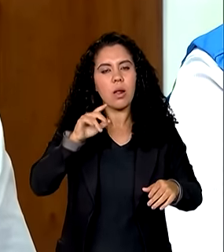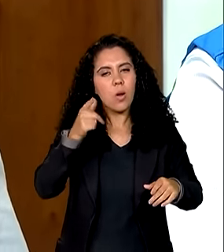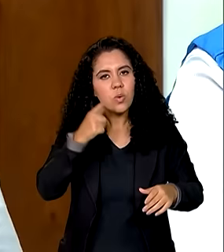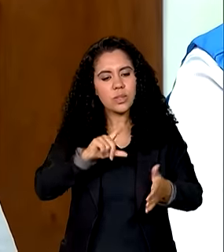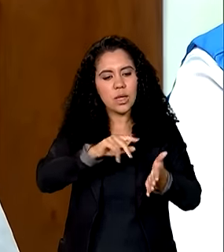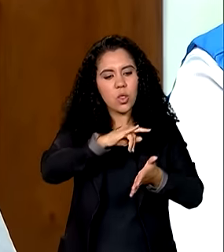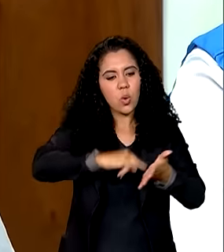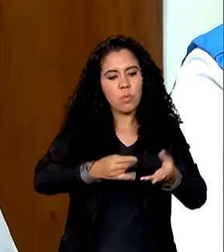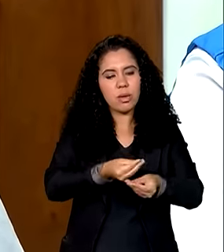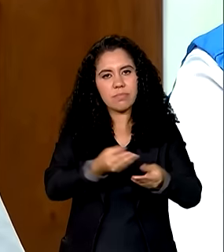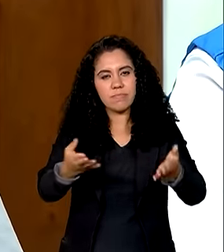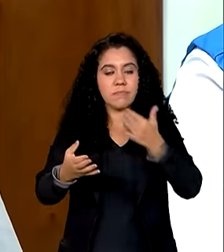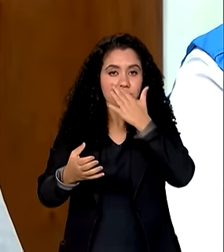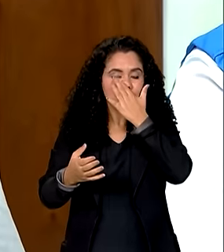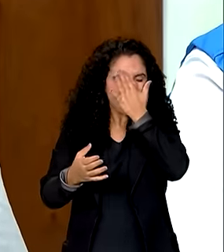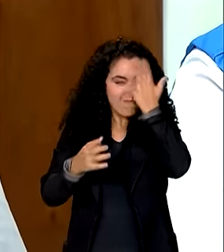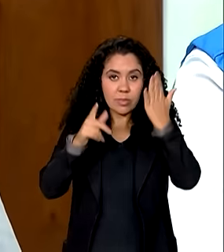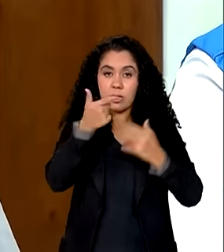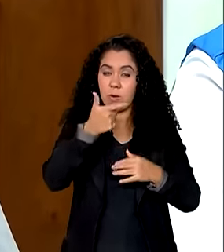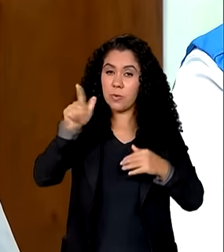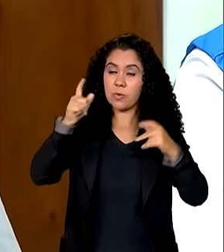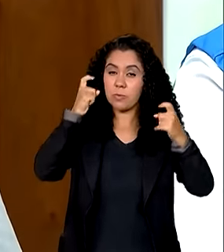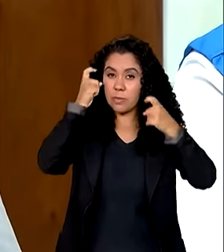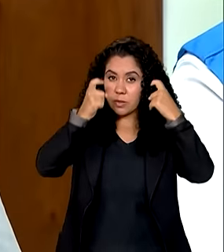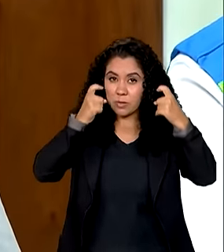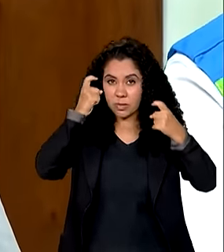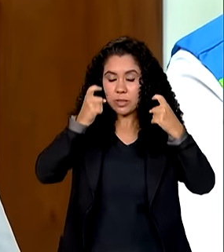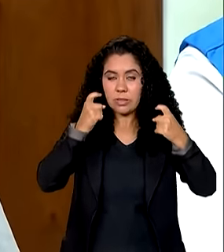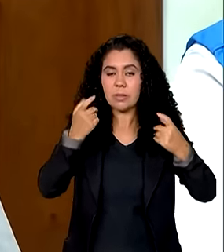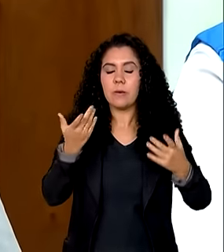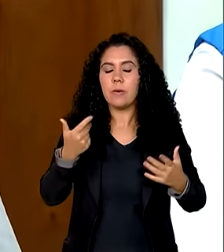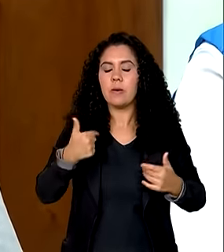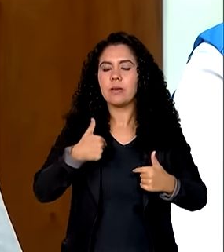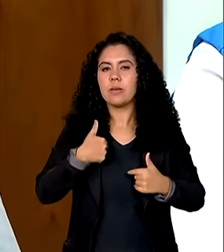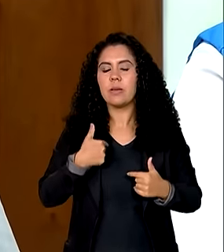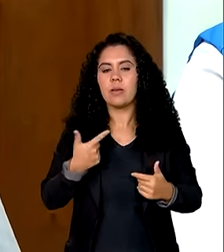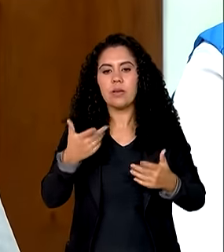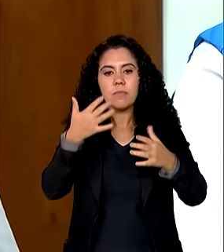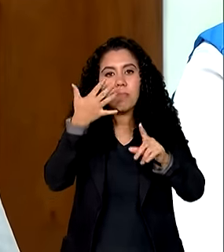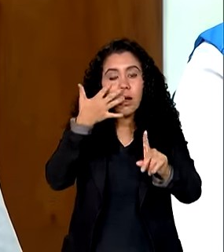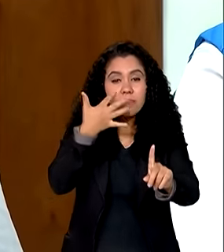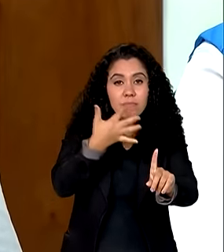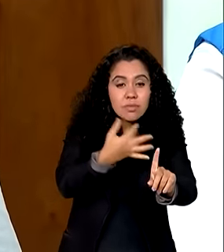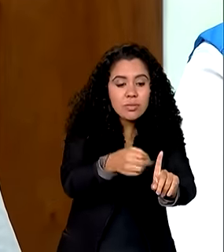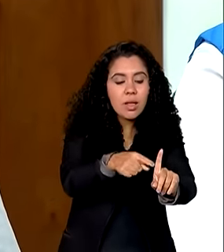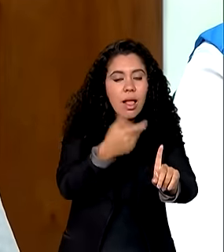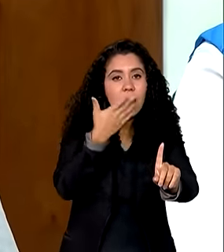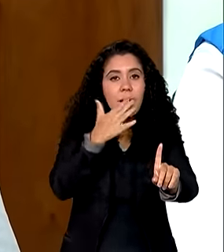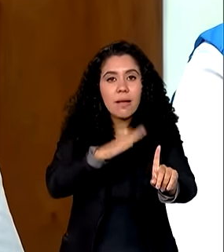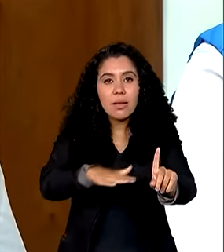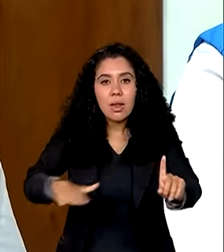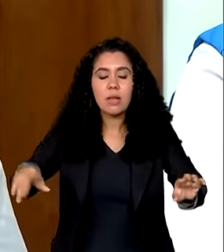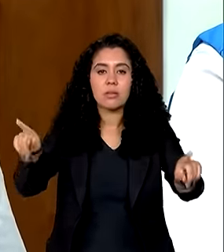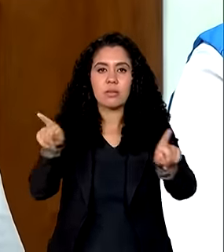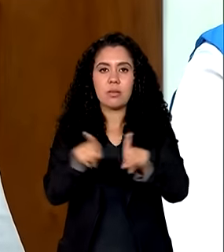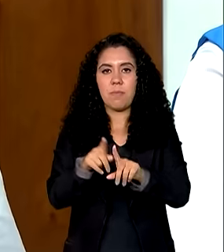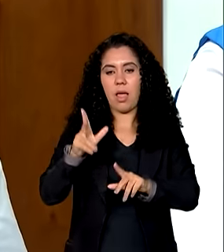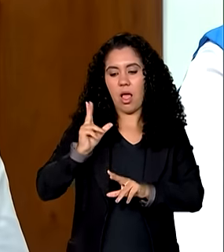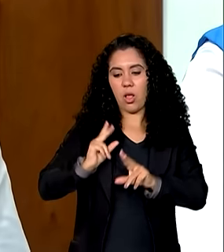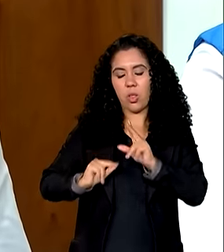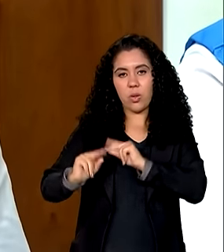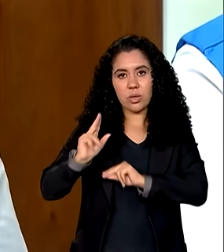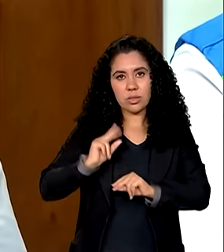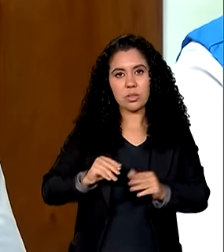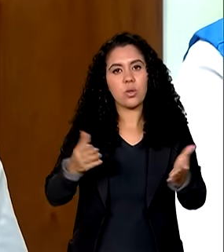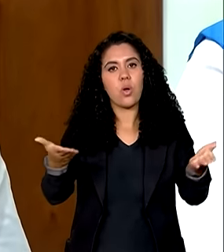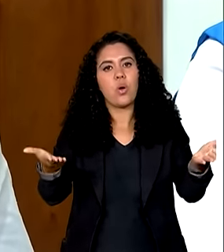preocupação nossa é como eu falei com os grupos vulneráveis mas olhar para criança e adolescente então fizemos uma reunião